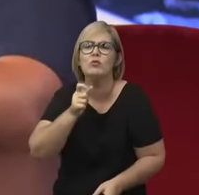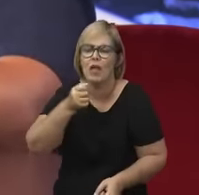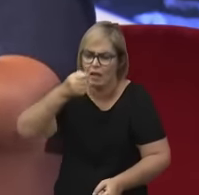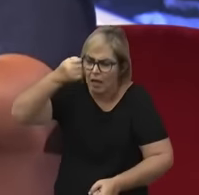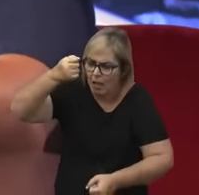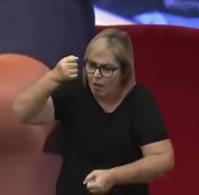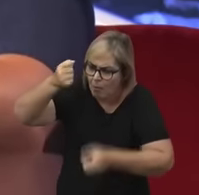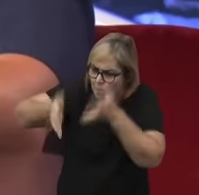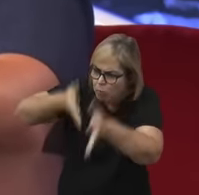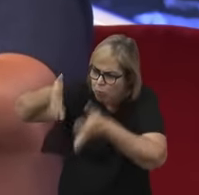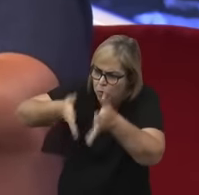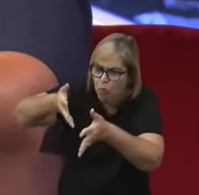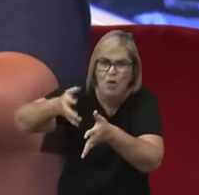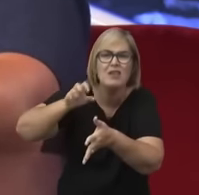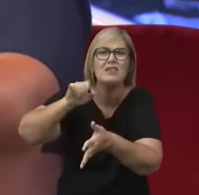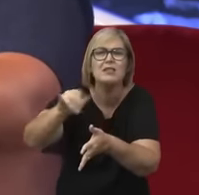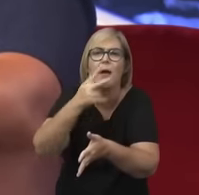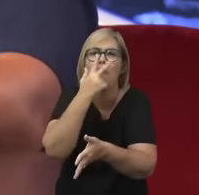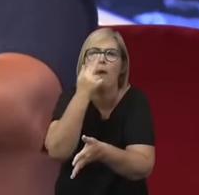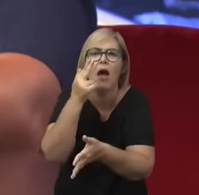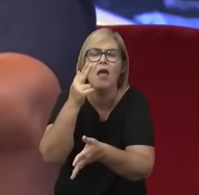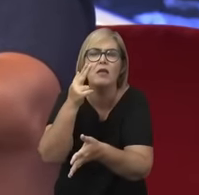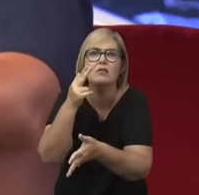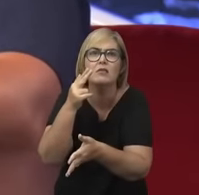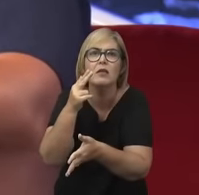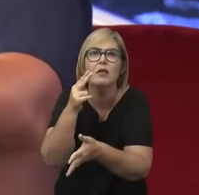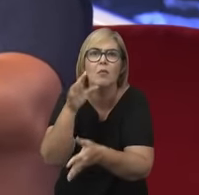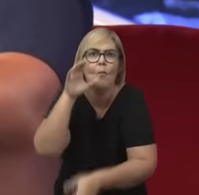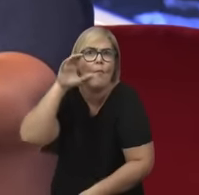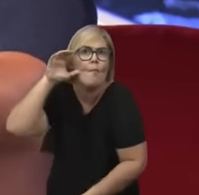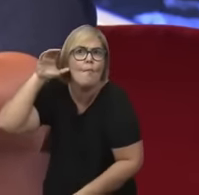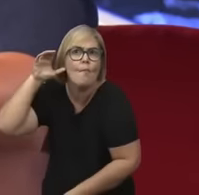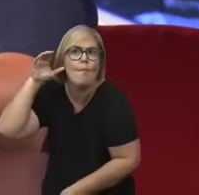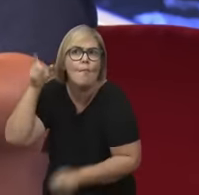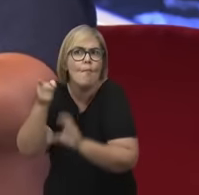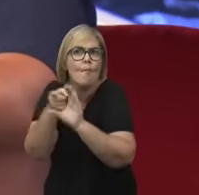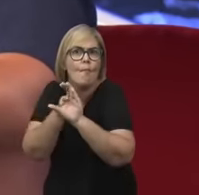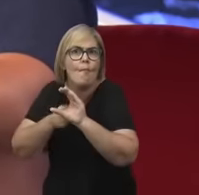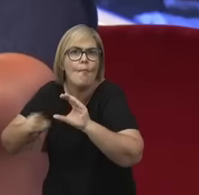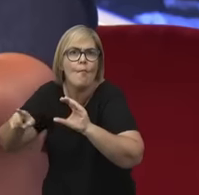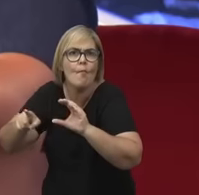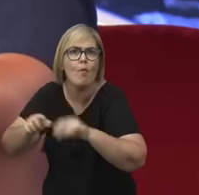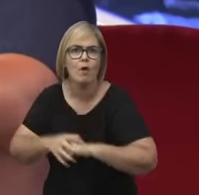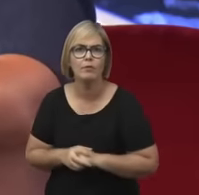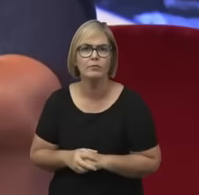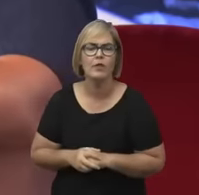uma imagem, uma obra que está apagada?